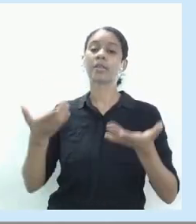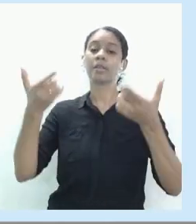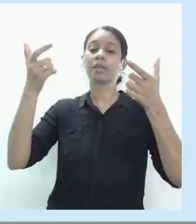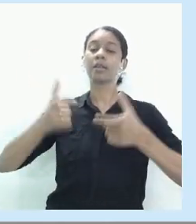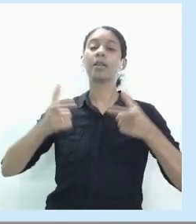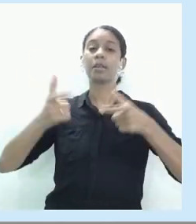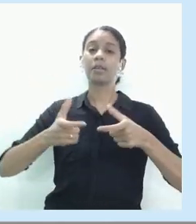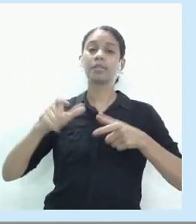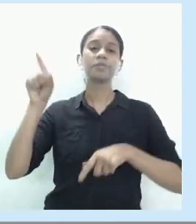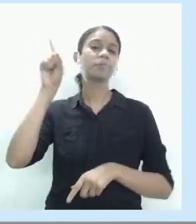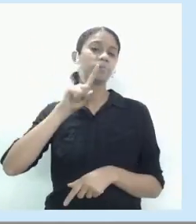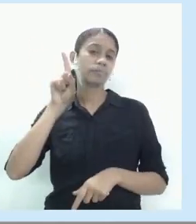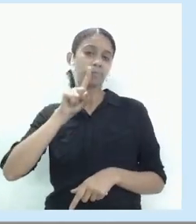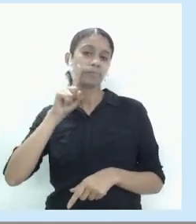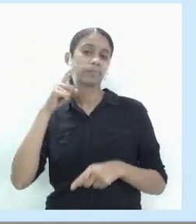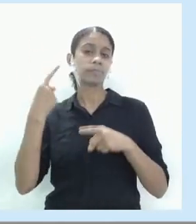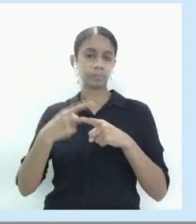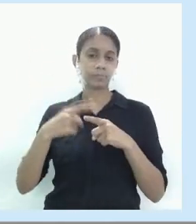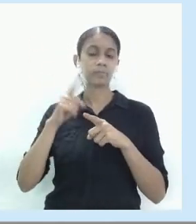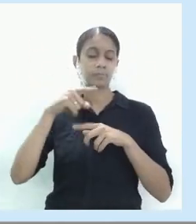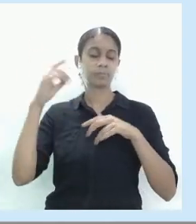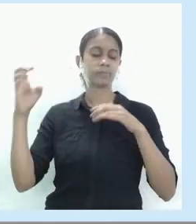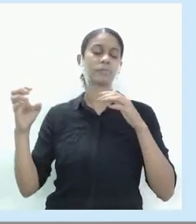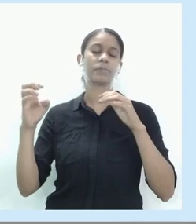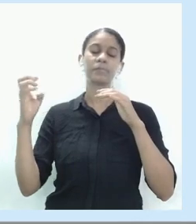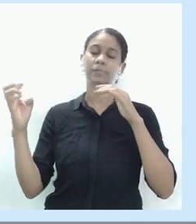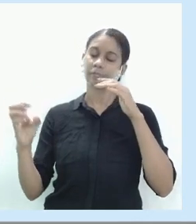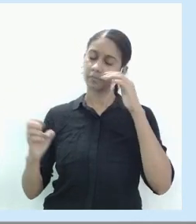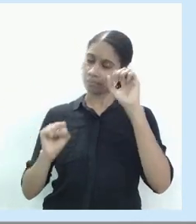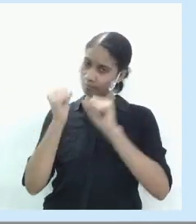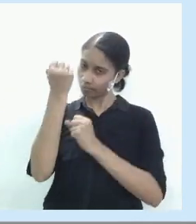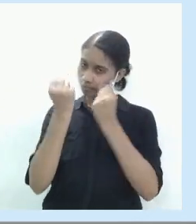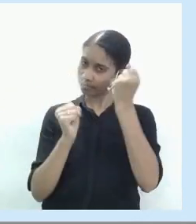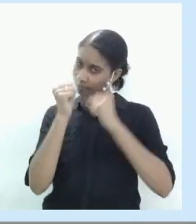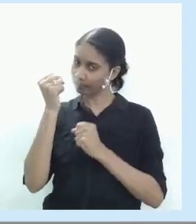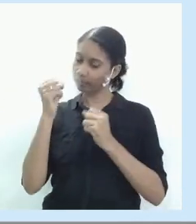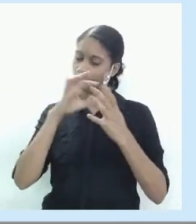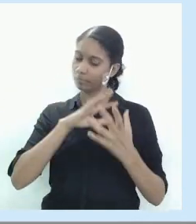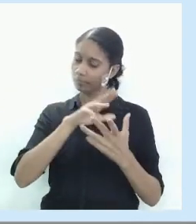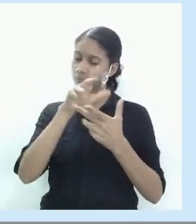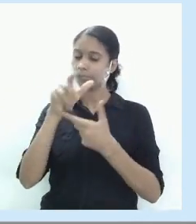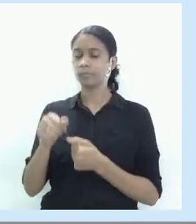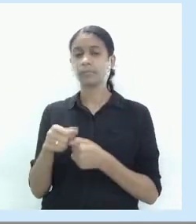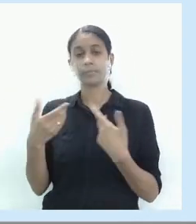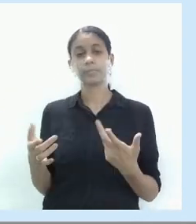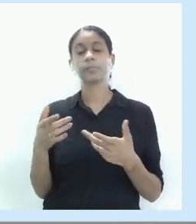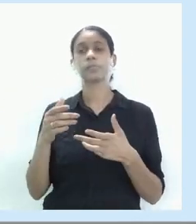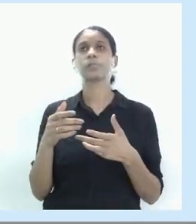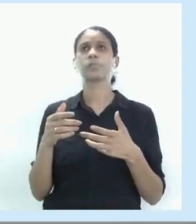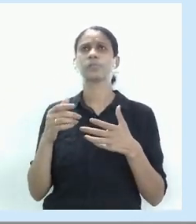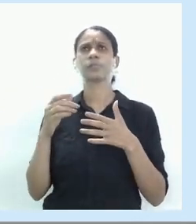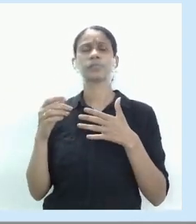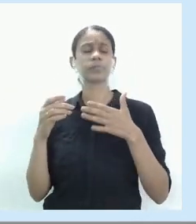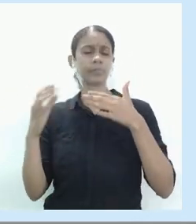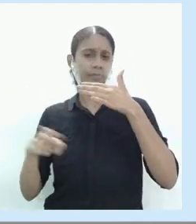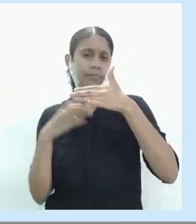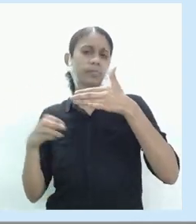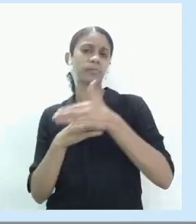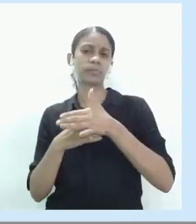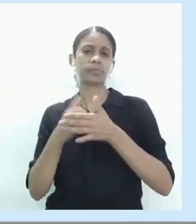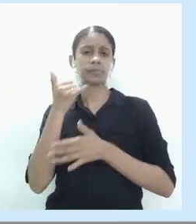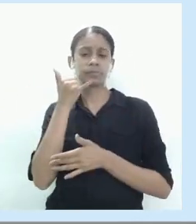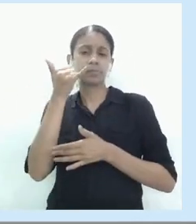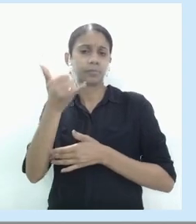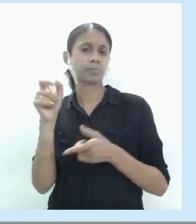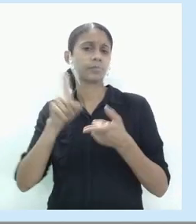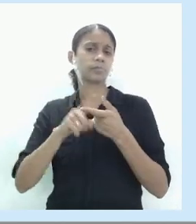Né? Então, as empresas de telefonia, as empresas de equipamento eletrônico, de computadores são empresas globalizadas.